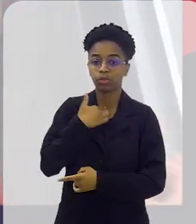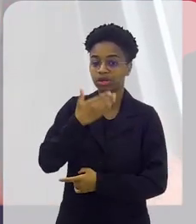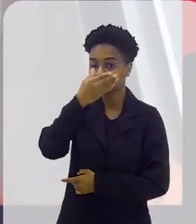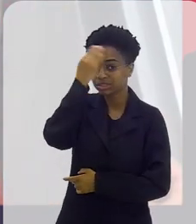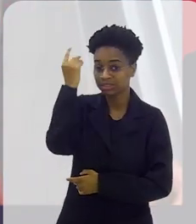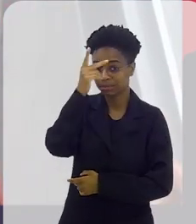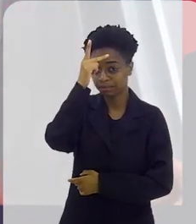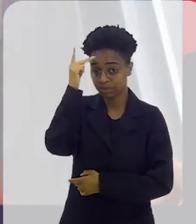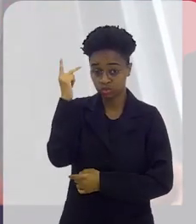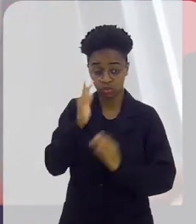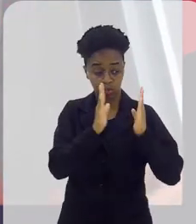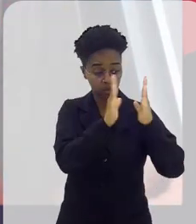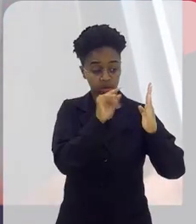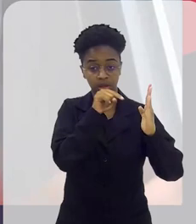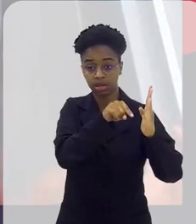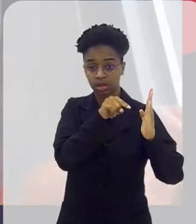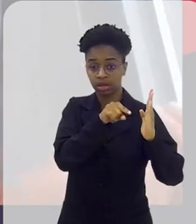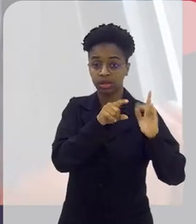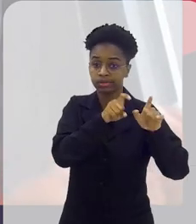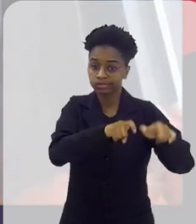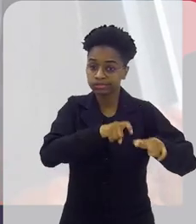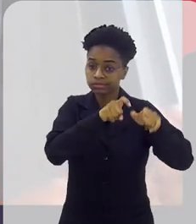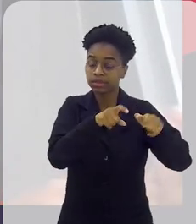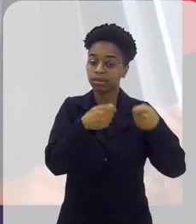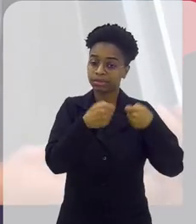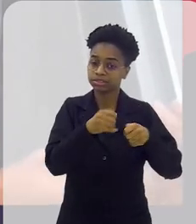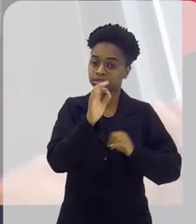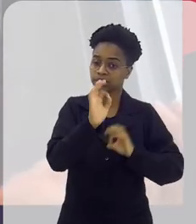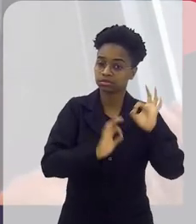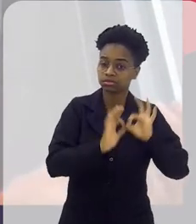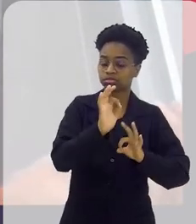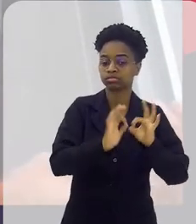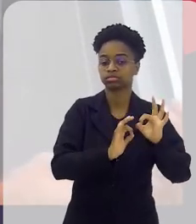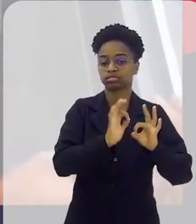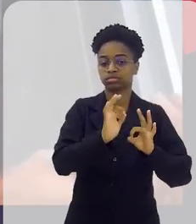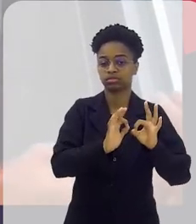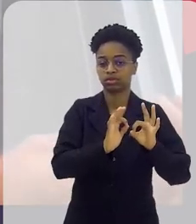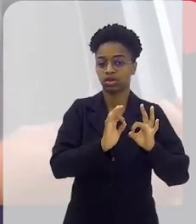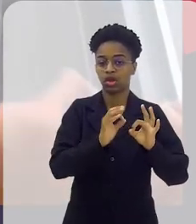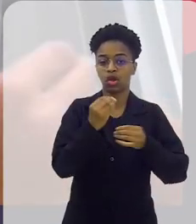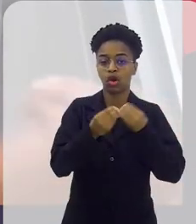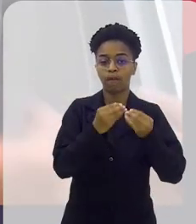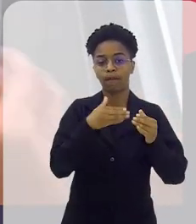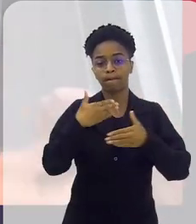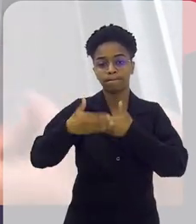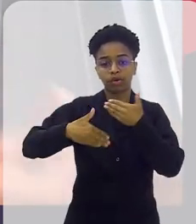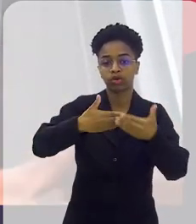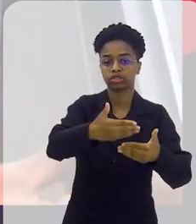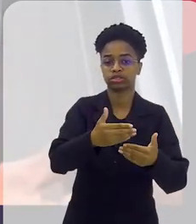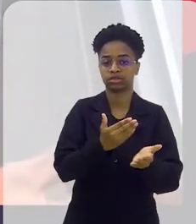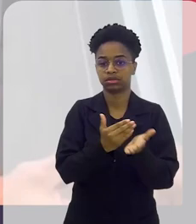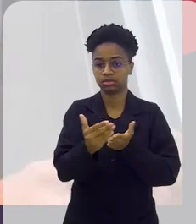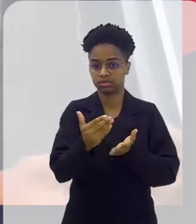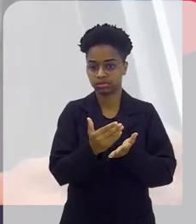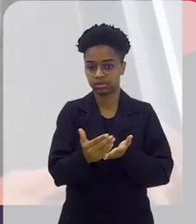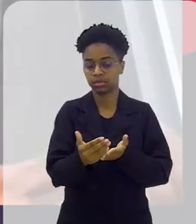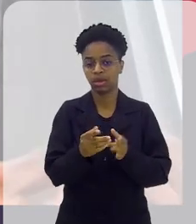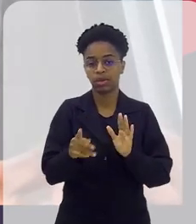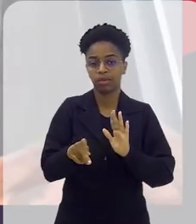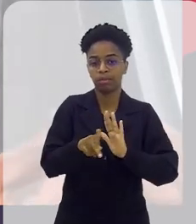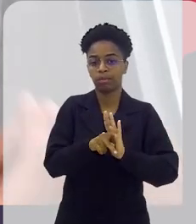do produtor que está lá no início, que é ele que vai precisar desenvolver todo o processo inicial